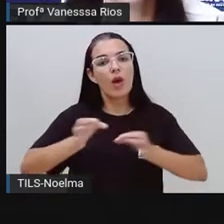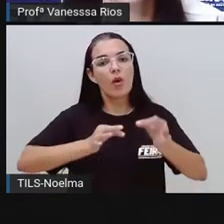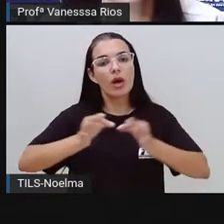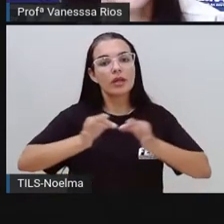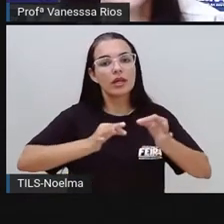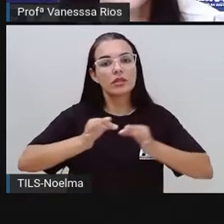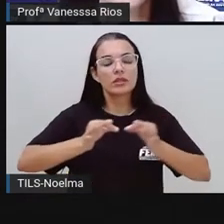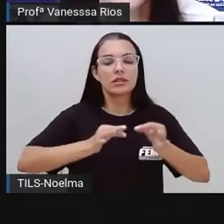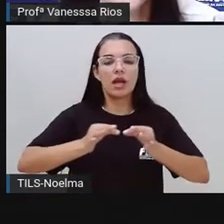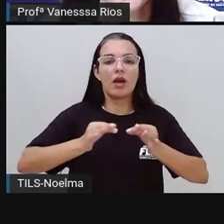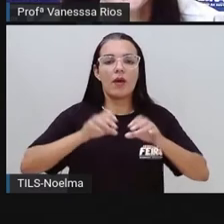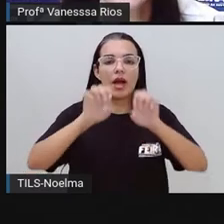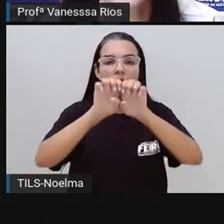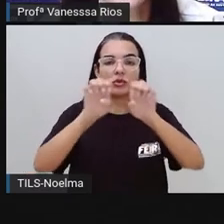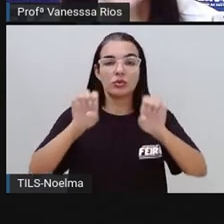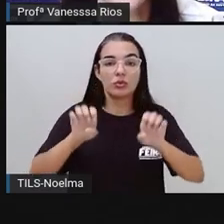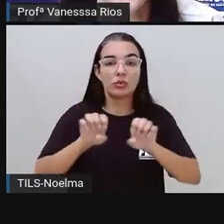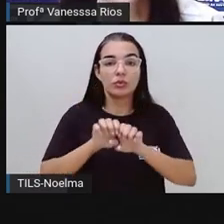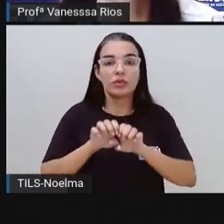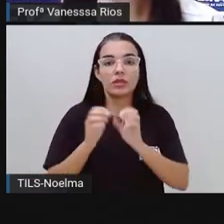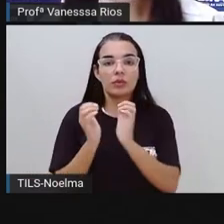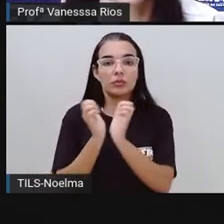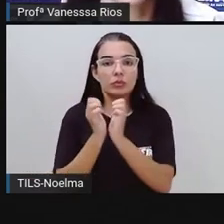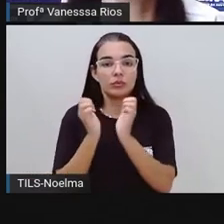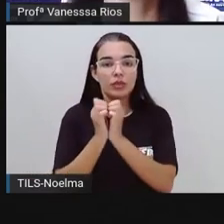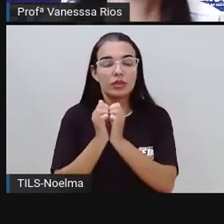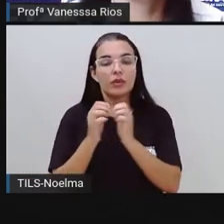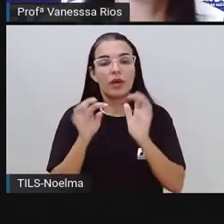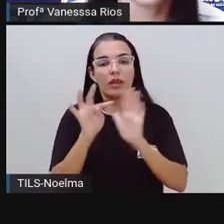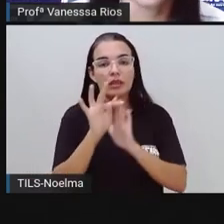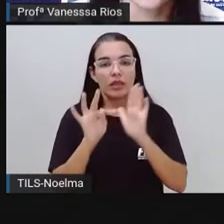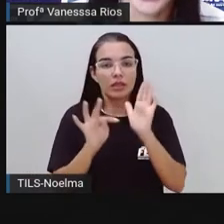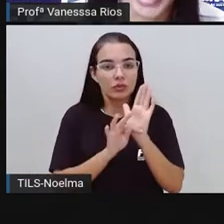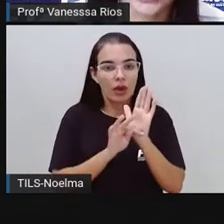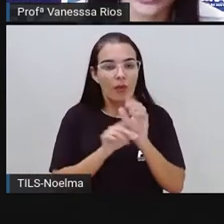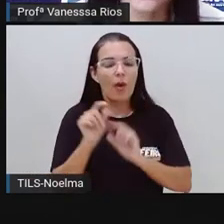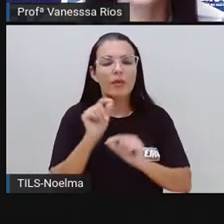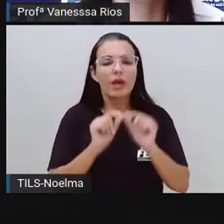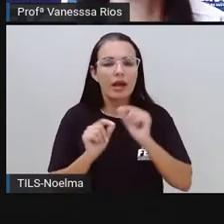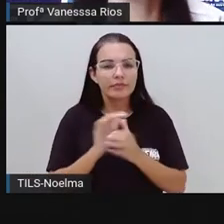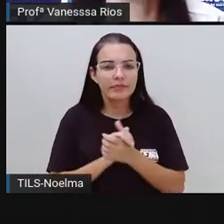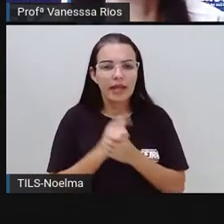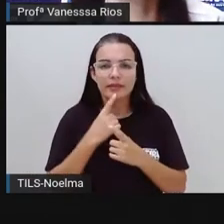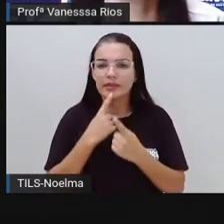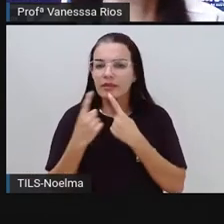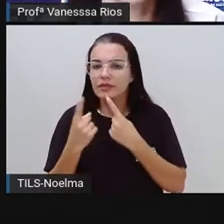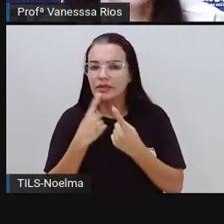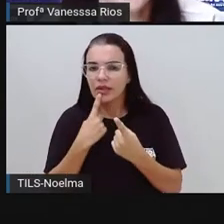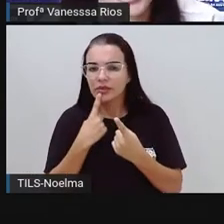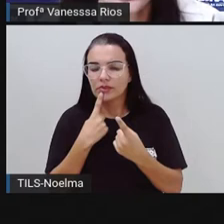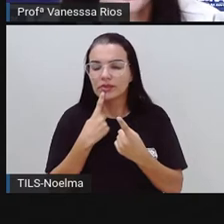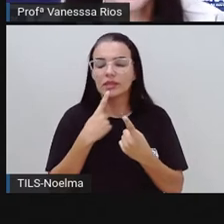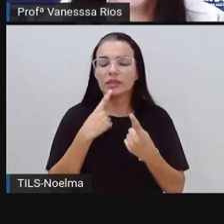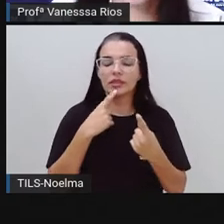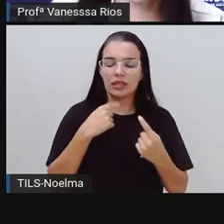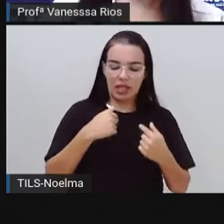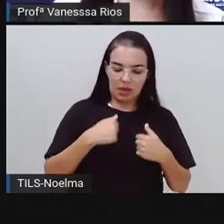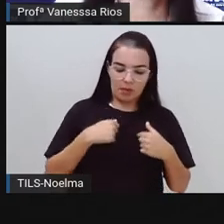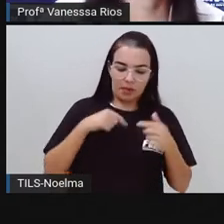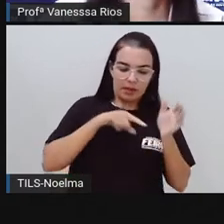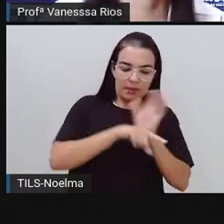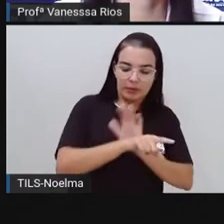estruturação desse gênero textual, que é o entrevistado e o entrevistador.